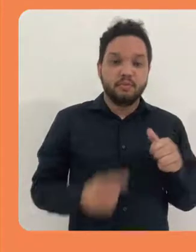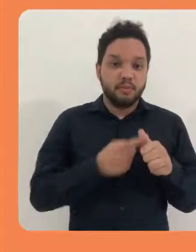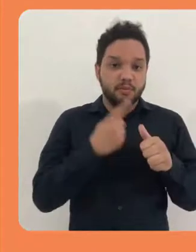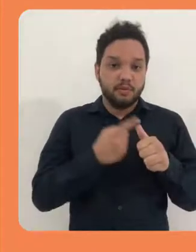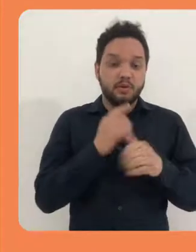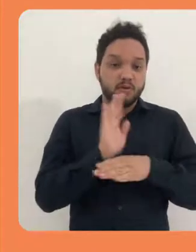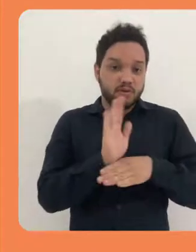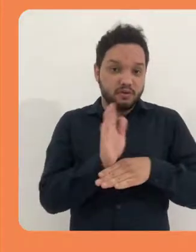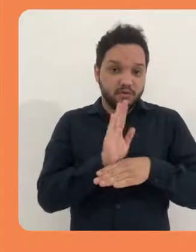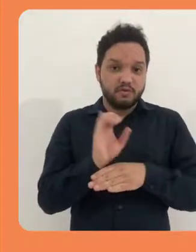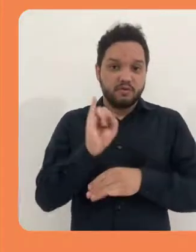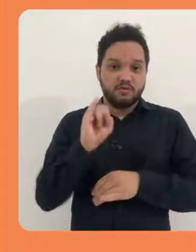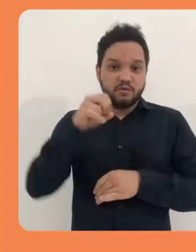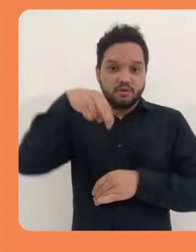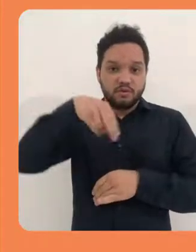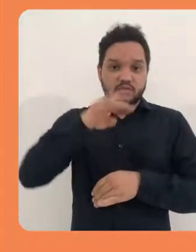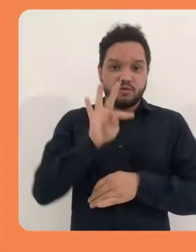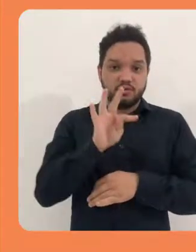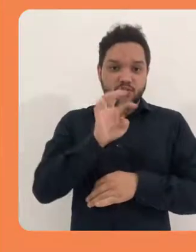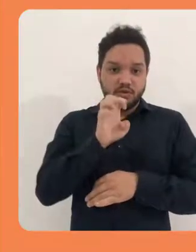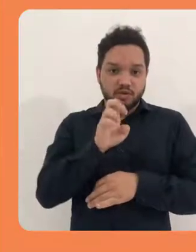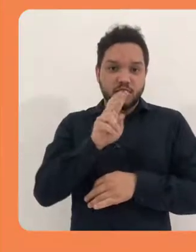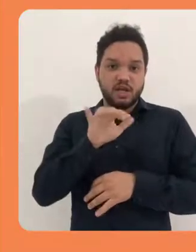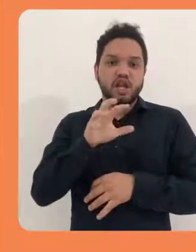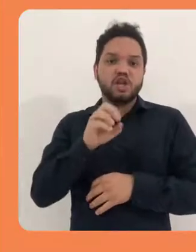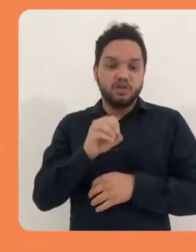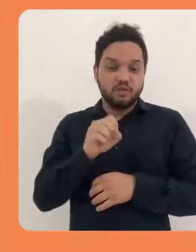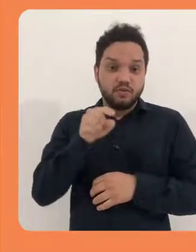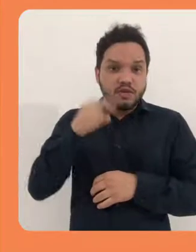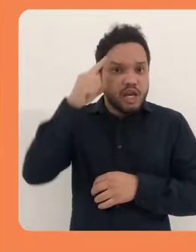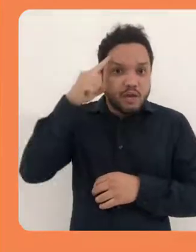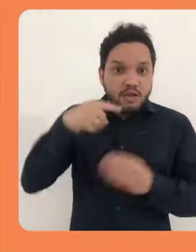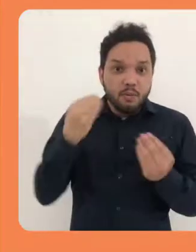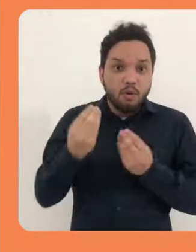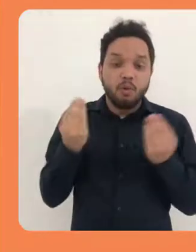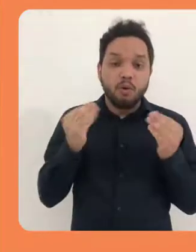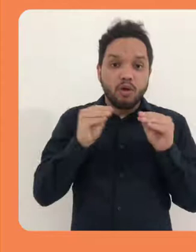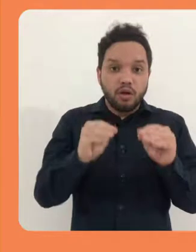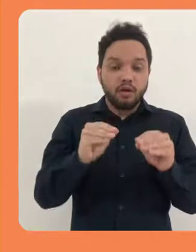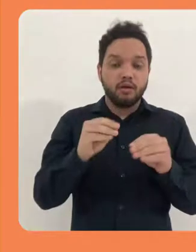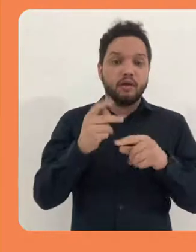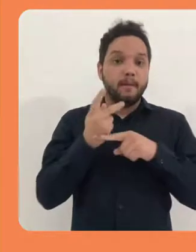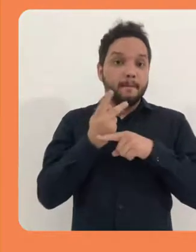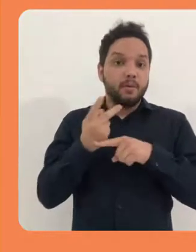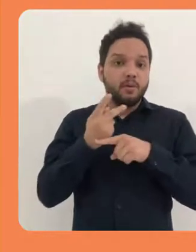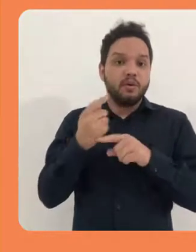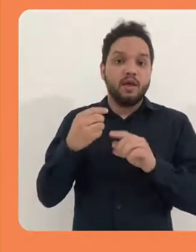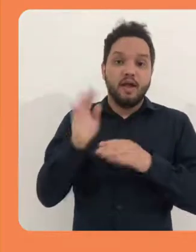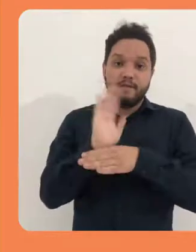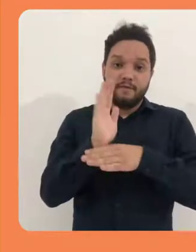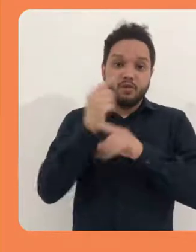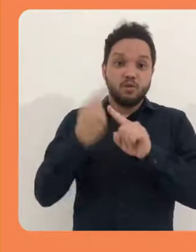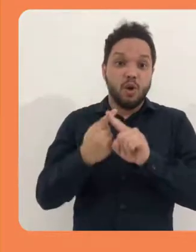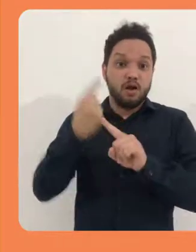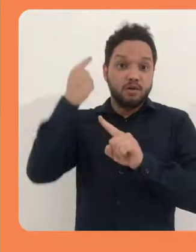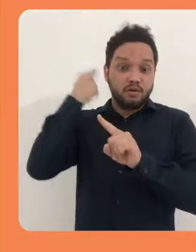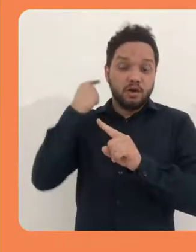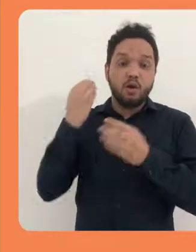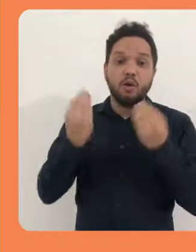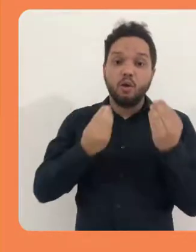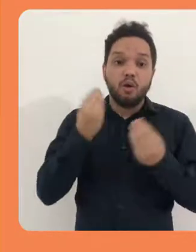do conteúdo interativo H5P. Especificamente, vamos usar o vídeo interativo.